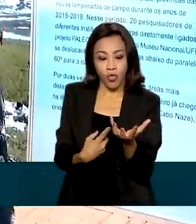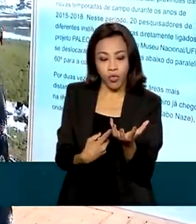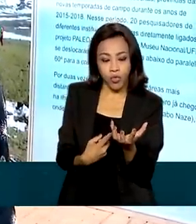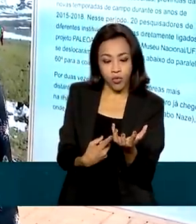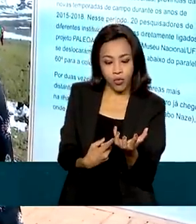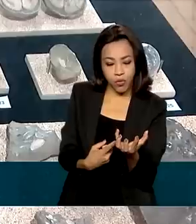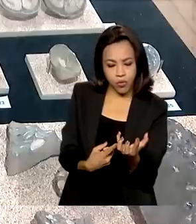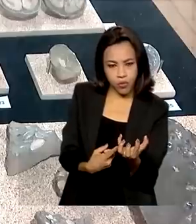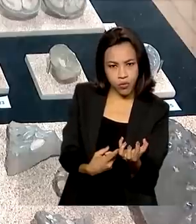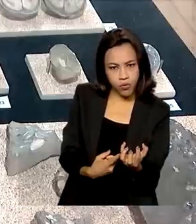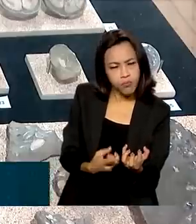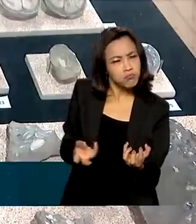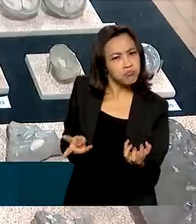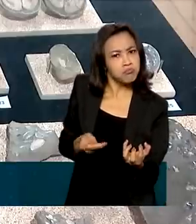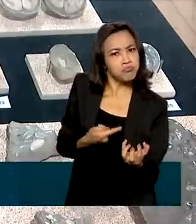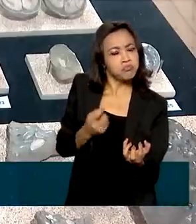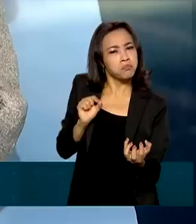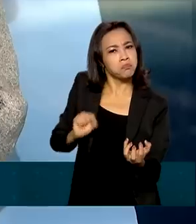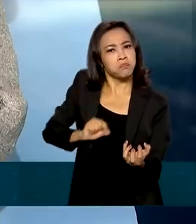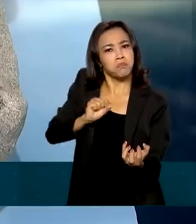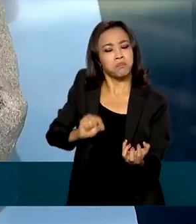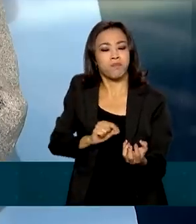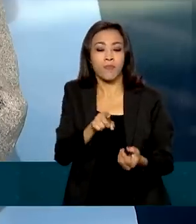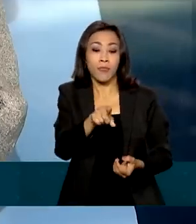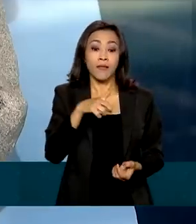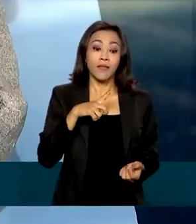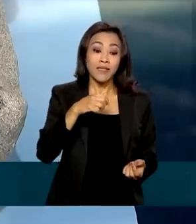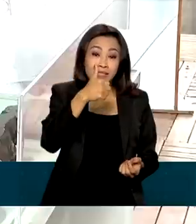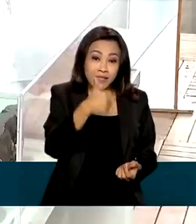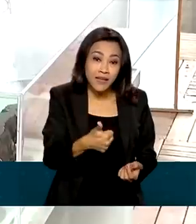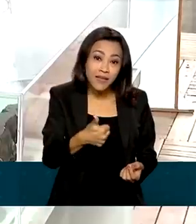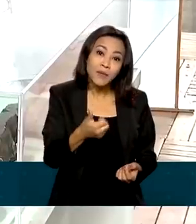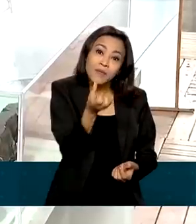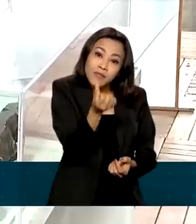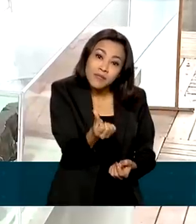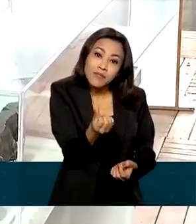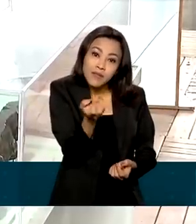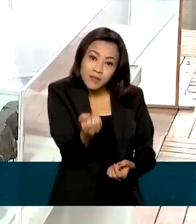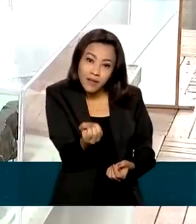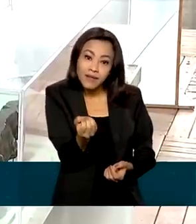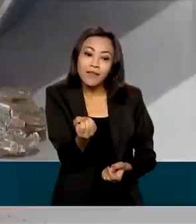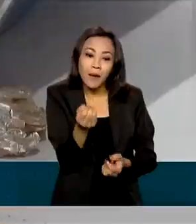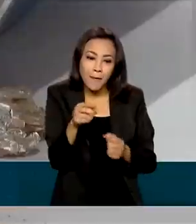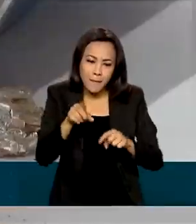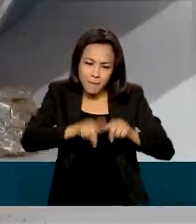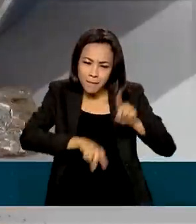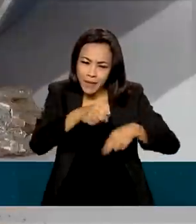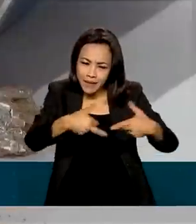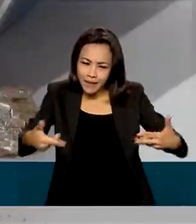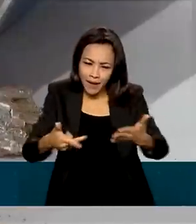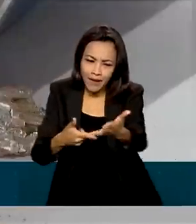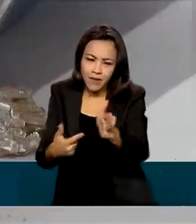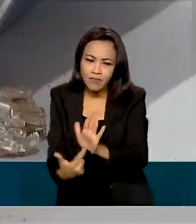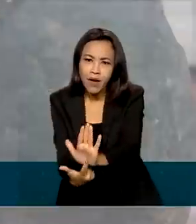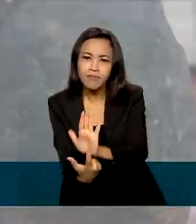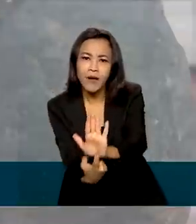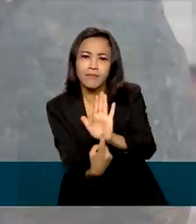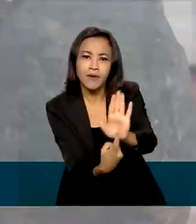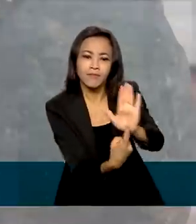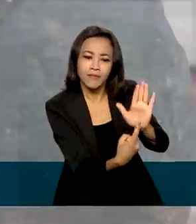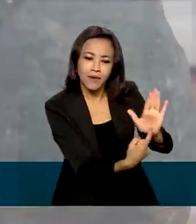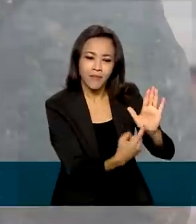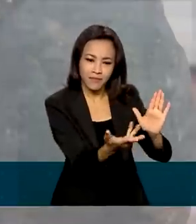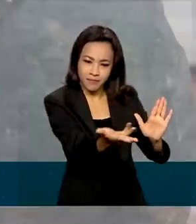tenha alguma coisa. O espaço reúne 160 peças do Paleo Antar, projeto do Museu Nacional, vinculado ao